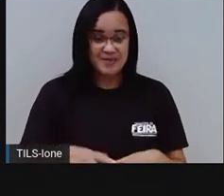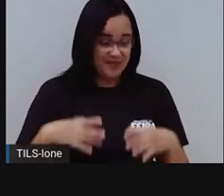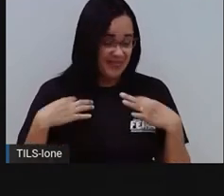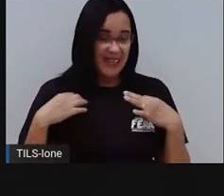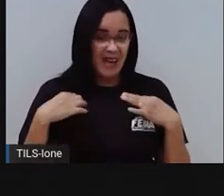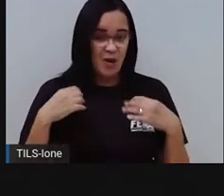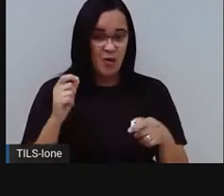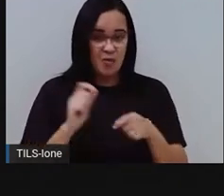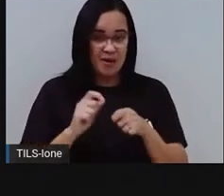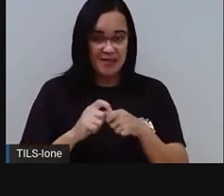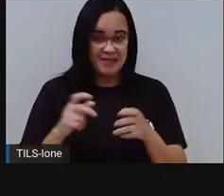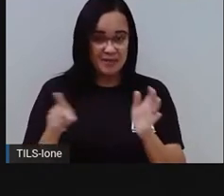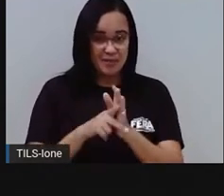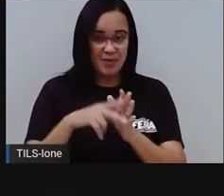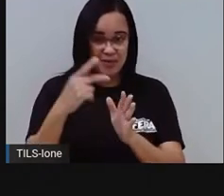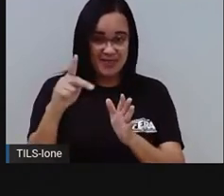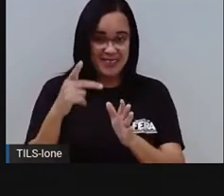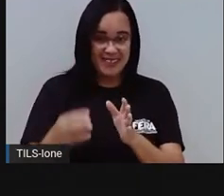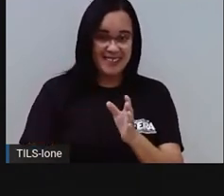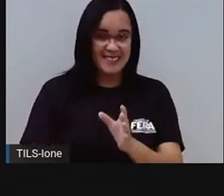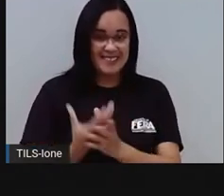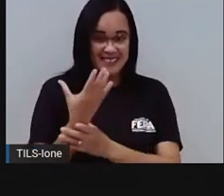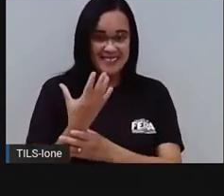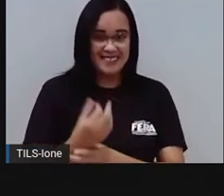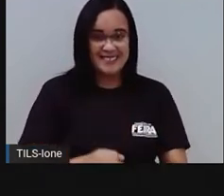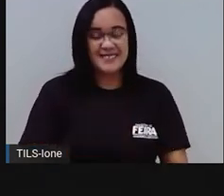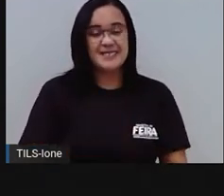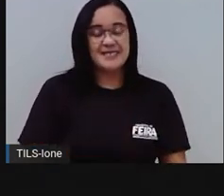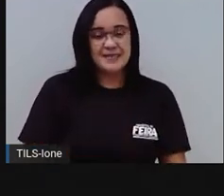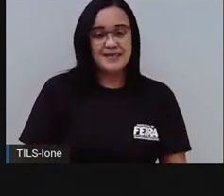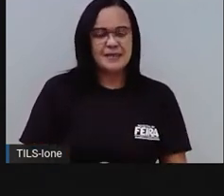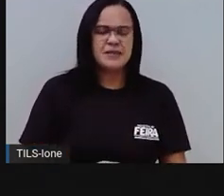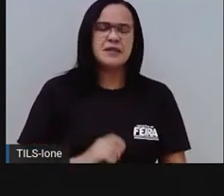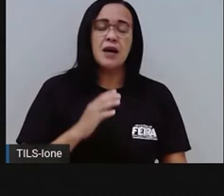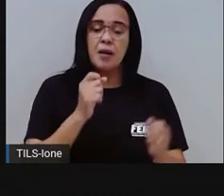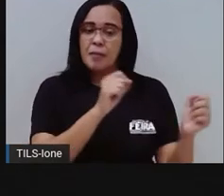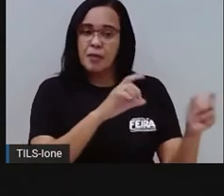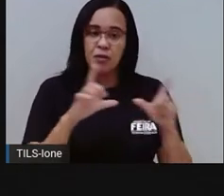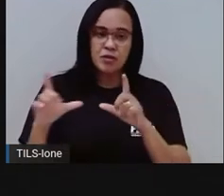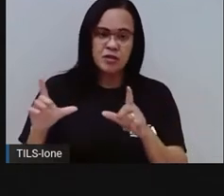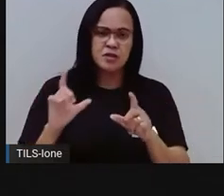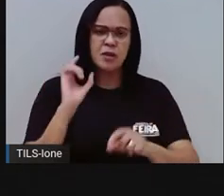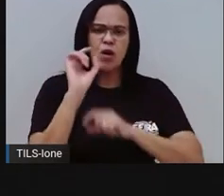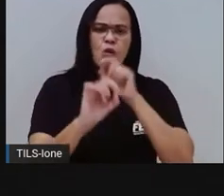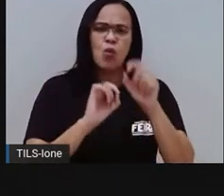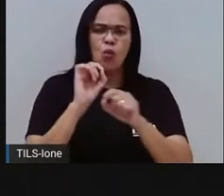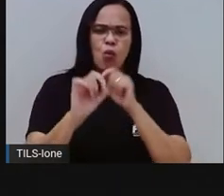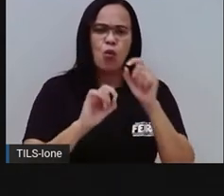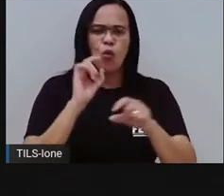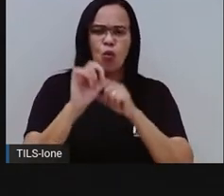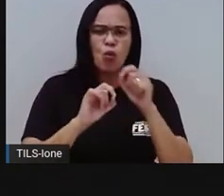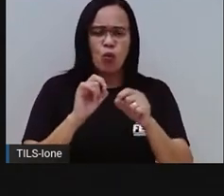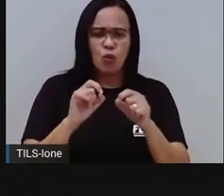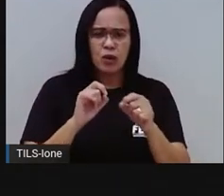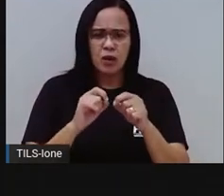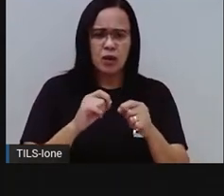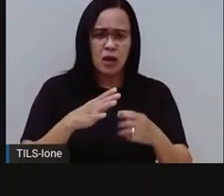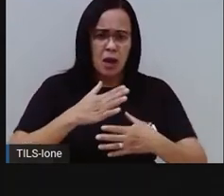esqueceu. Eu não sabia não, na verdade. Próximo. Quem é? Quem é? Ela aperta, ele ronca.